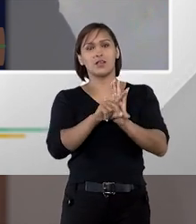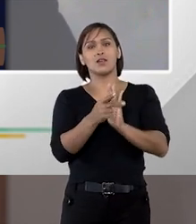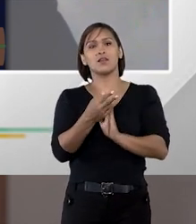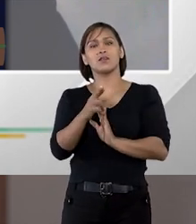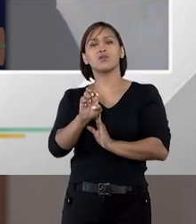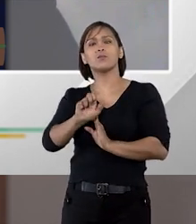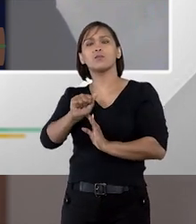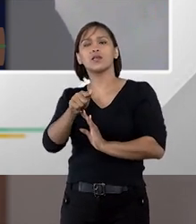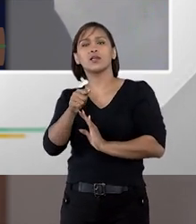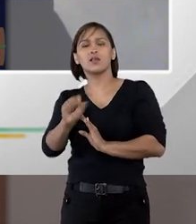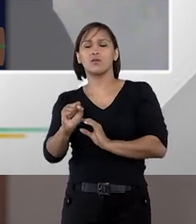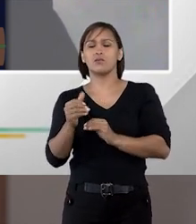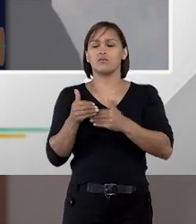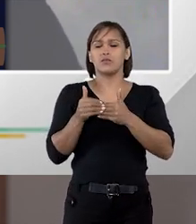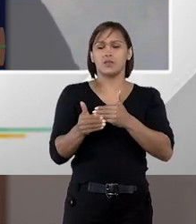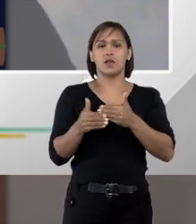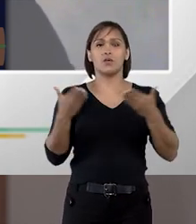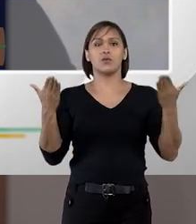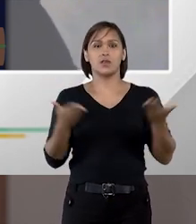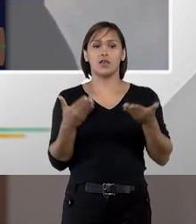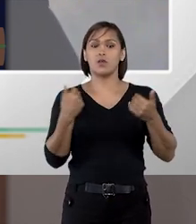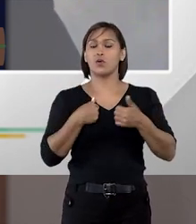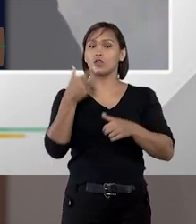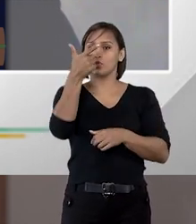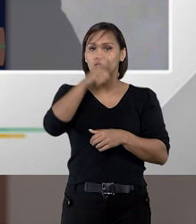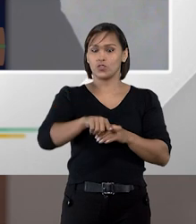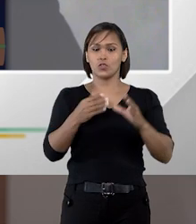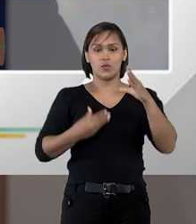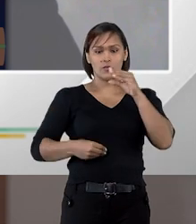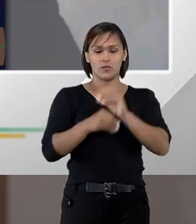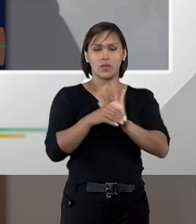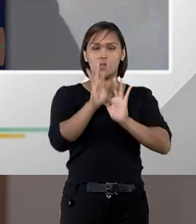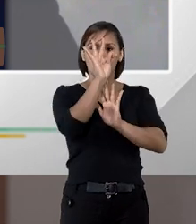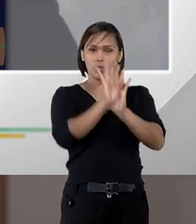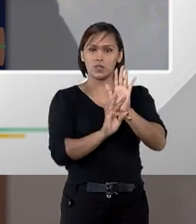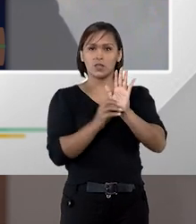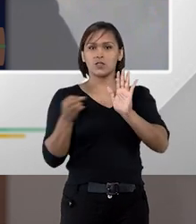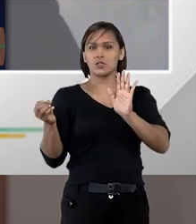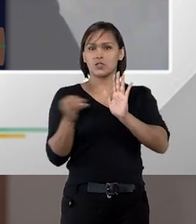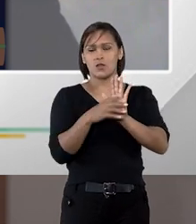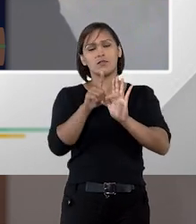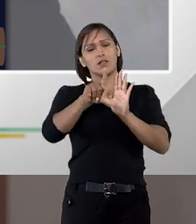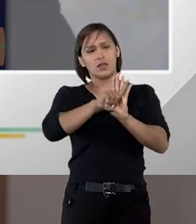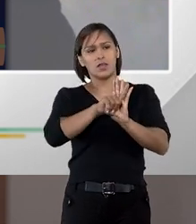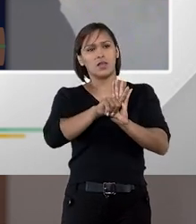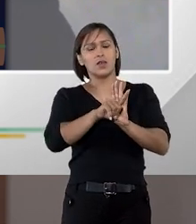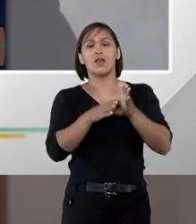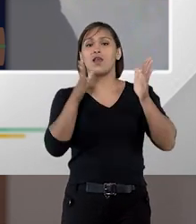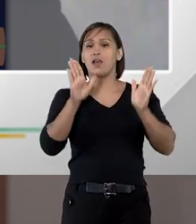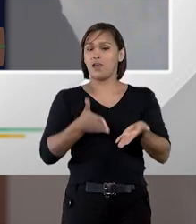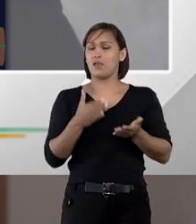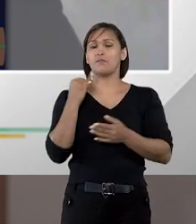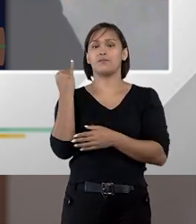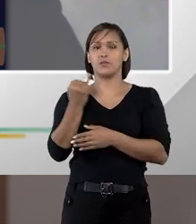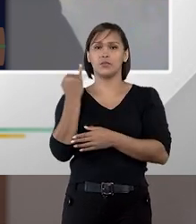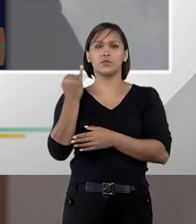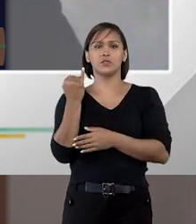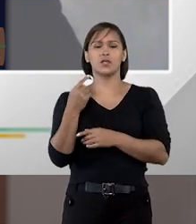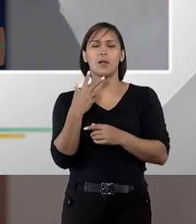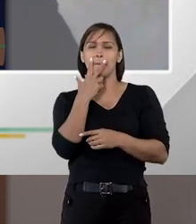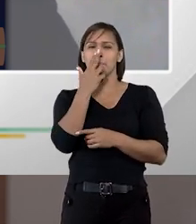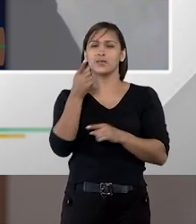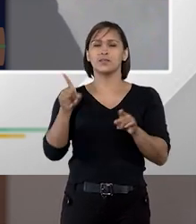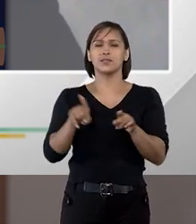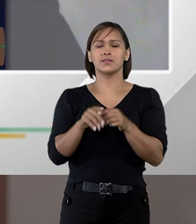lei do pregão inaugurou no nosso ordenamento e agora é colocada no texto da nova lei de licitação, ela é importantíssima.